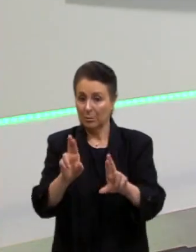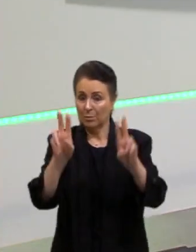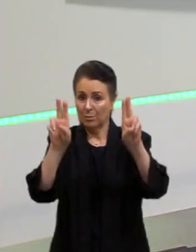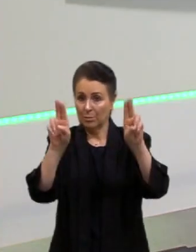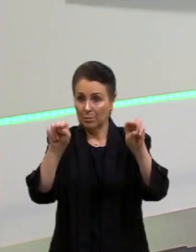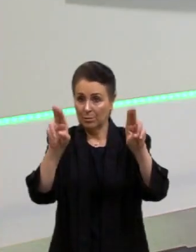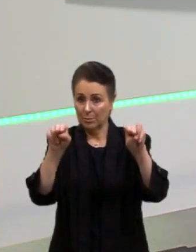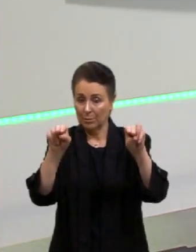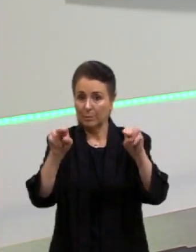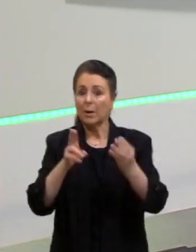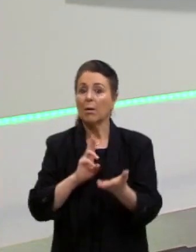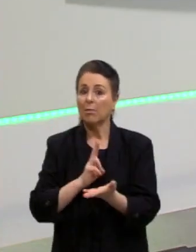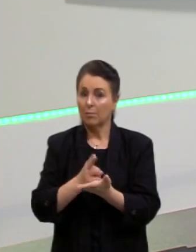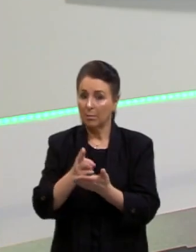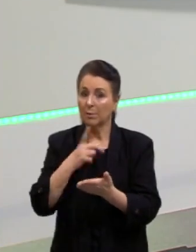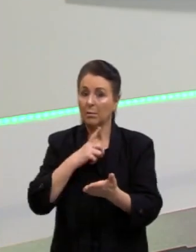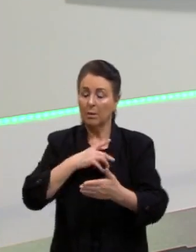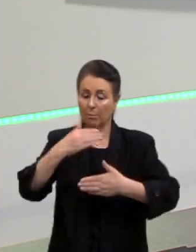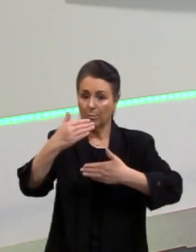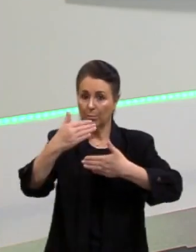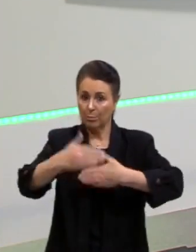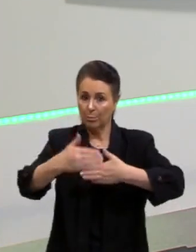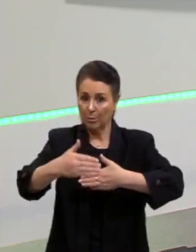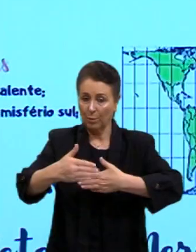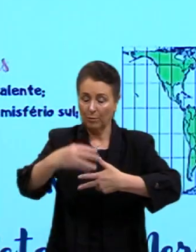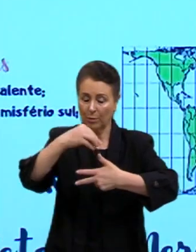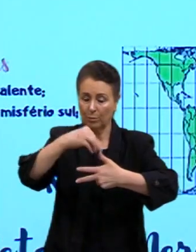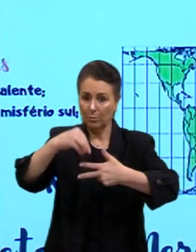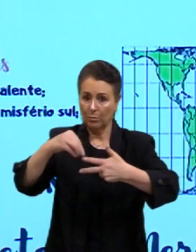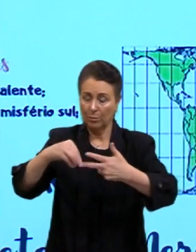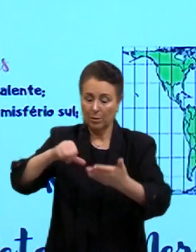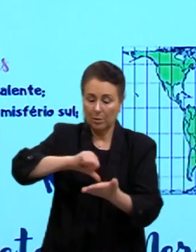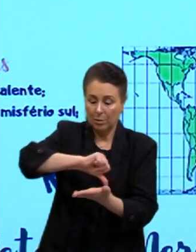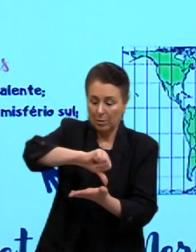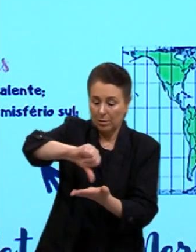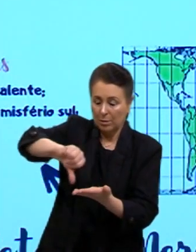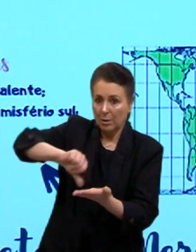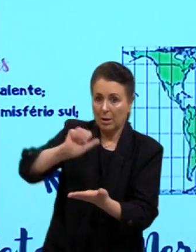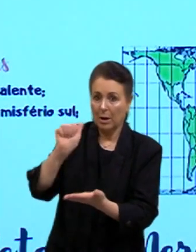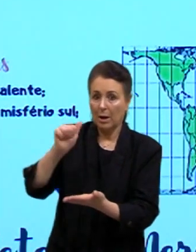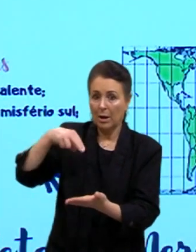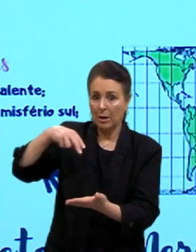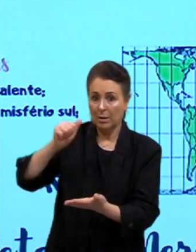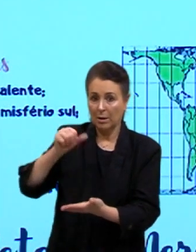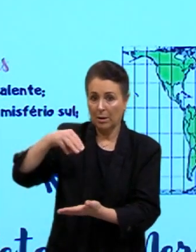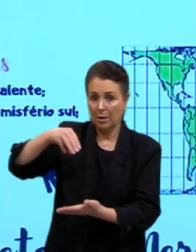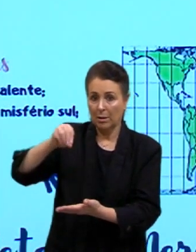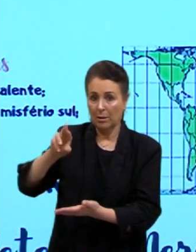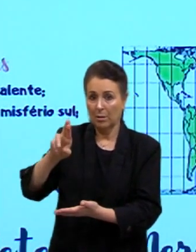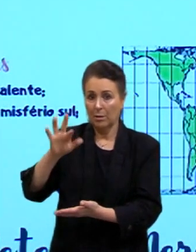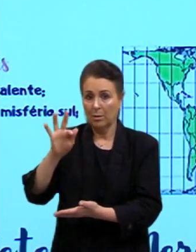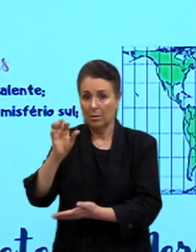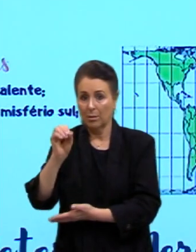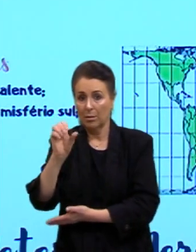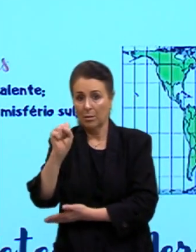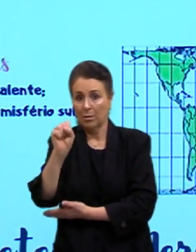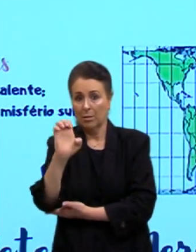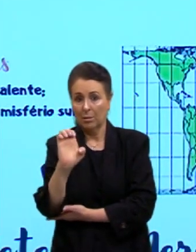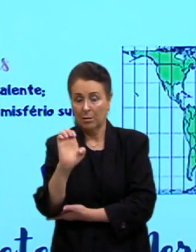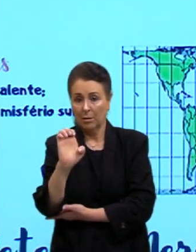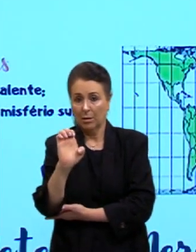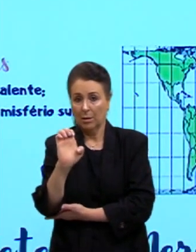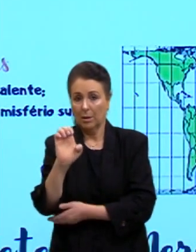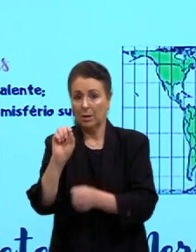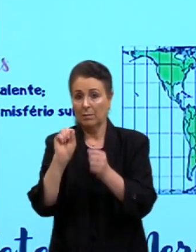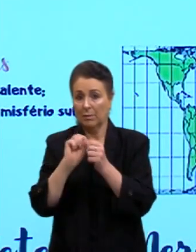Cai seguido, né, já vi isso aí algumas vezes, mapas relacionados à anamorfose. Pode ser de várias formas, ele vai fazer ali, tu tem